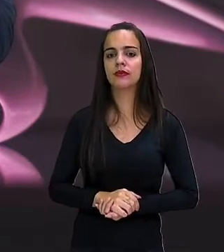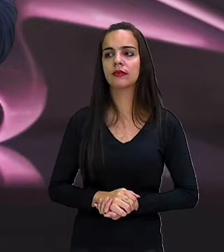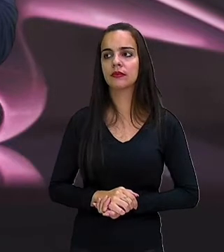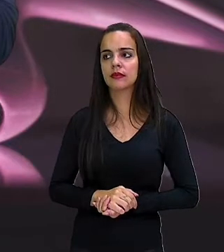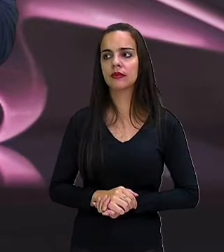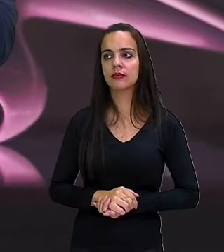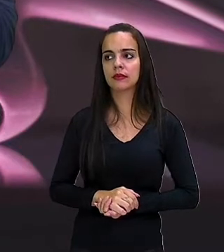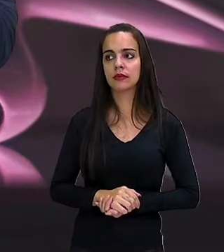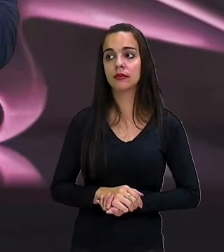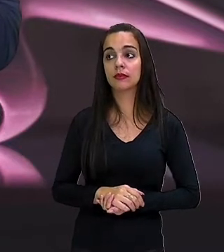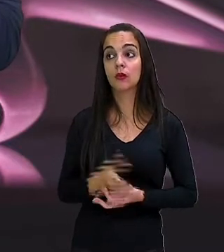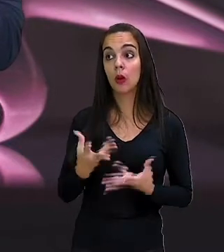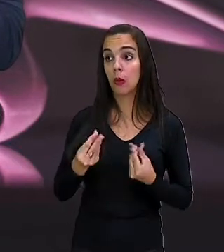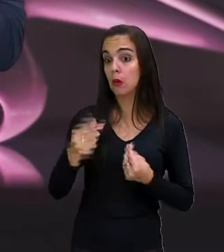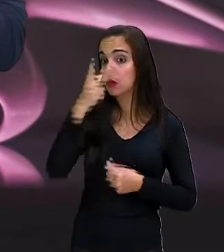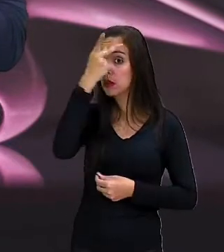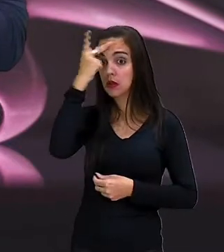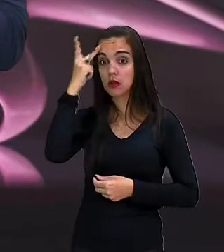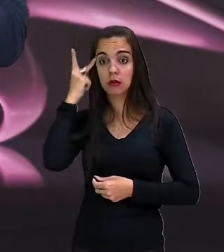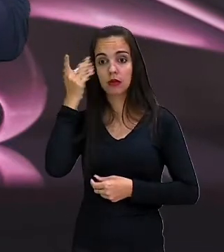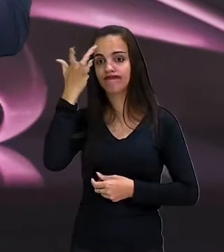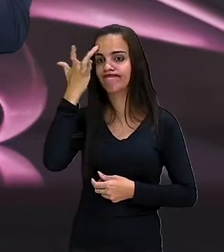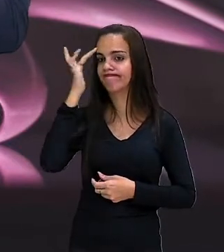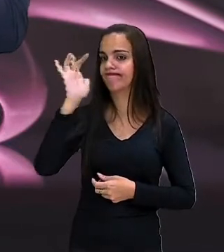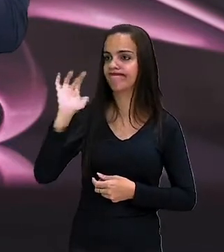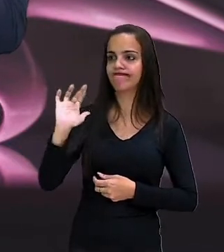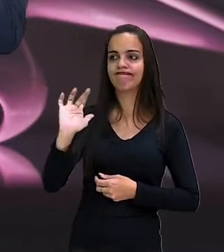Muitas pessoas não sabem.